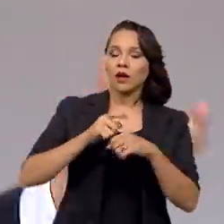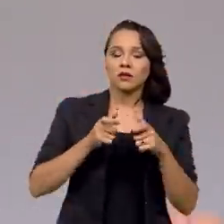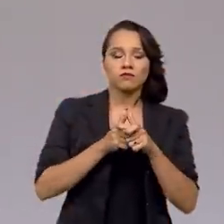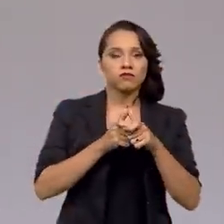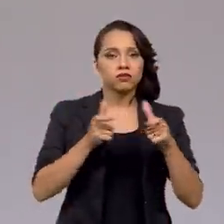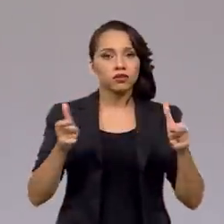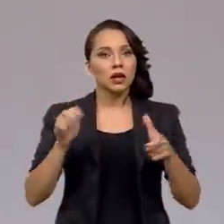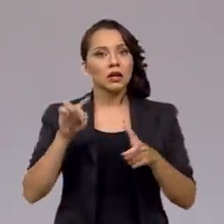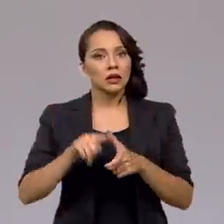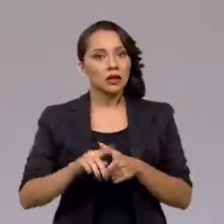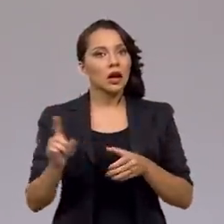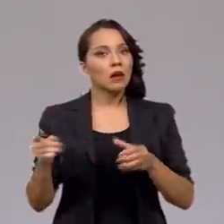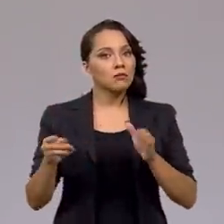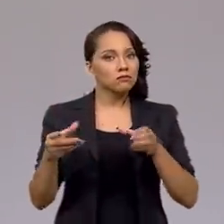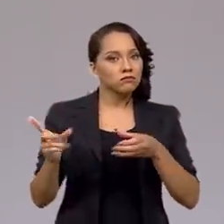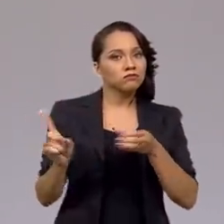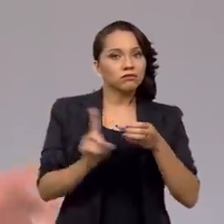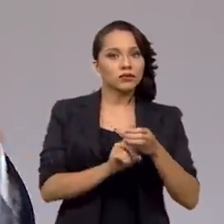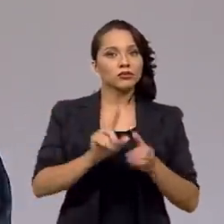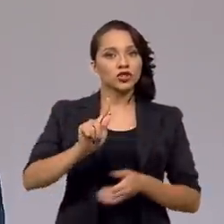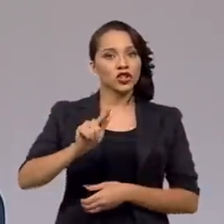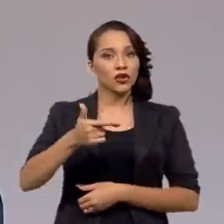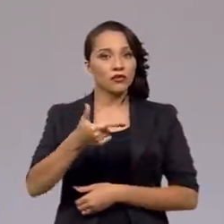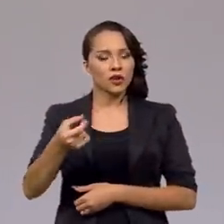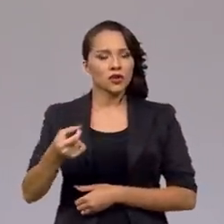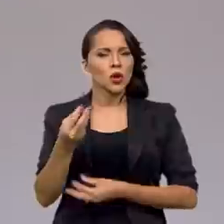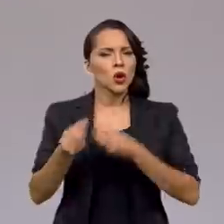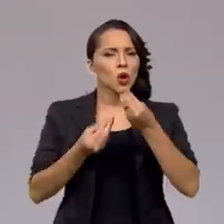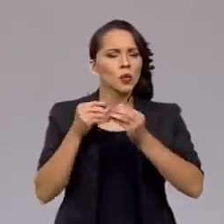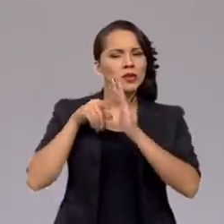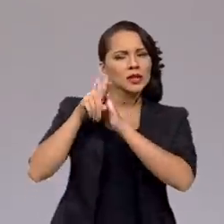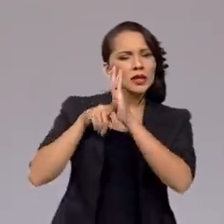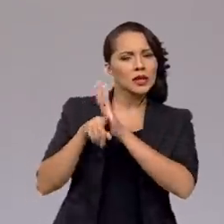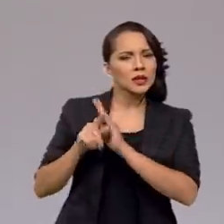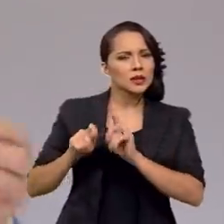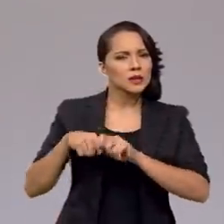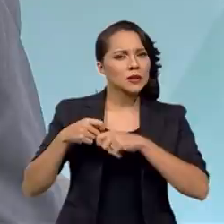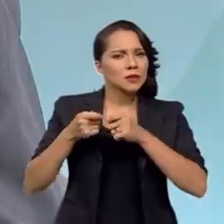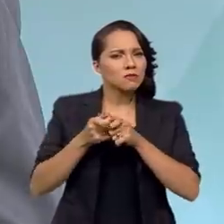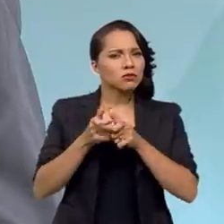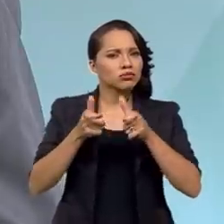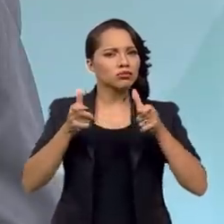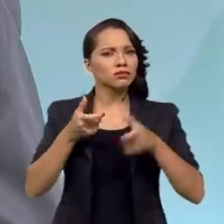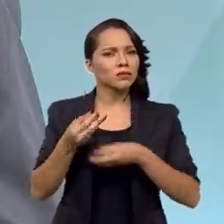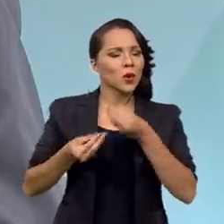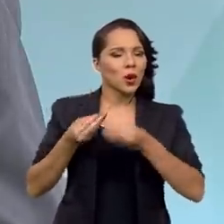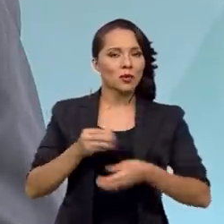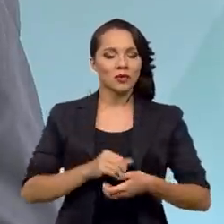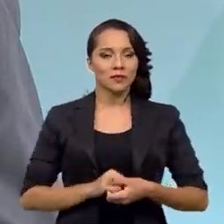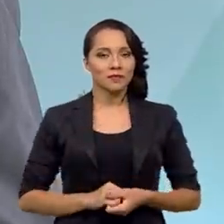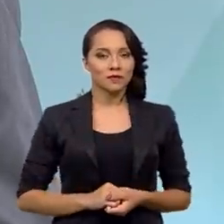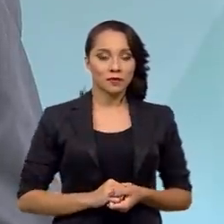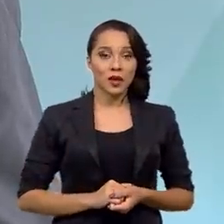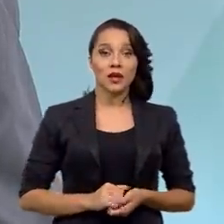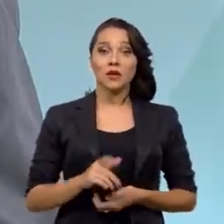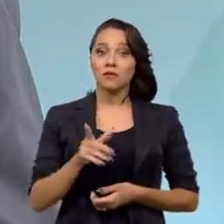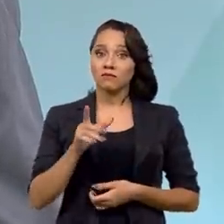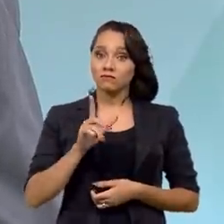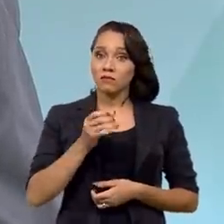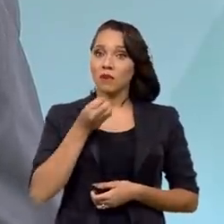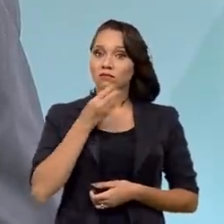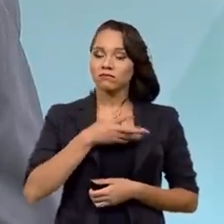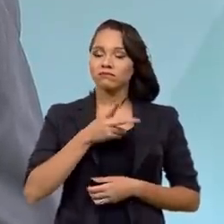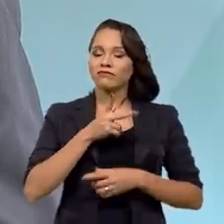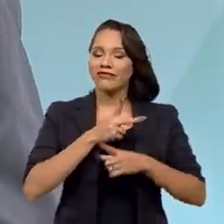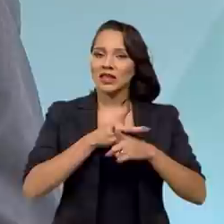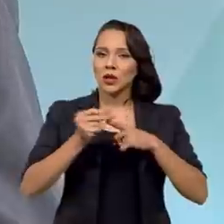países que fazem parte do G20. Como que o senhor analisa esse crescimento? Foi uma grande vitória de política